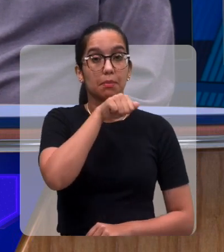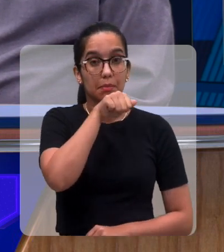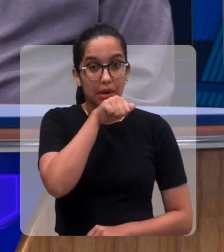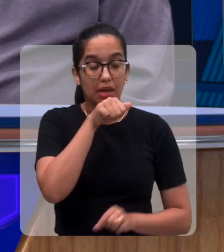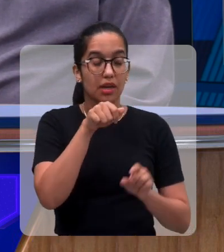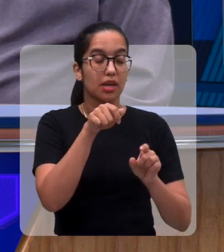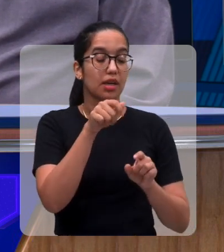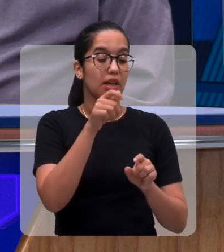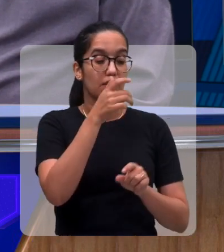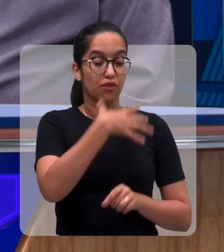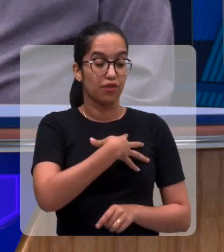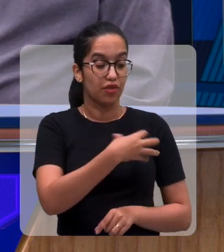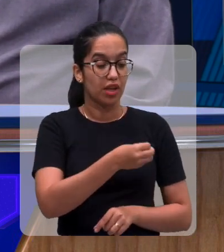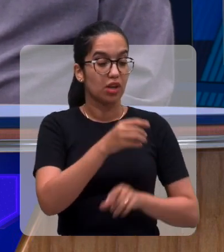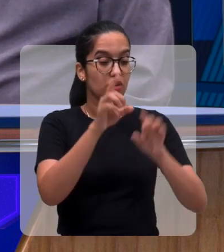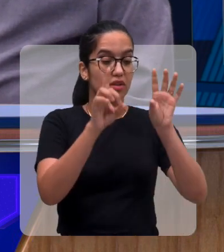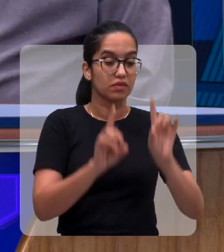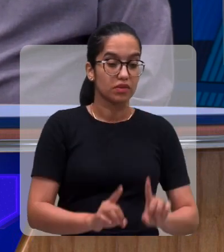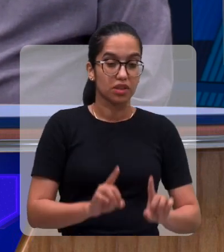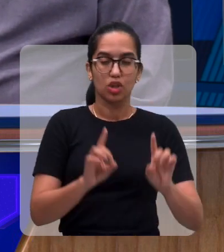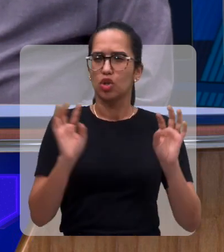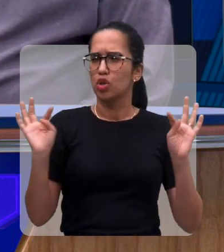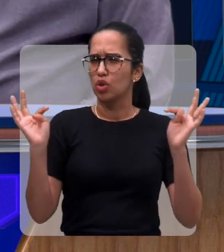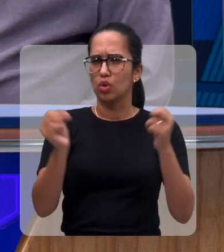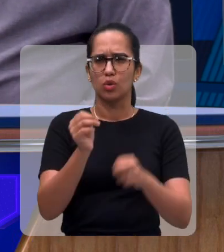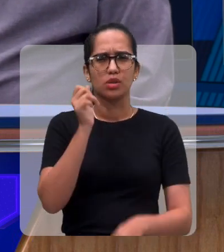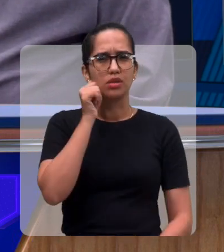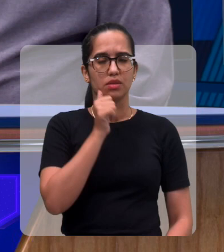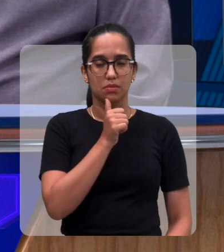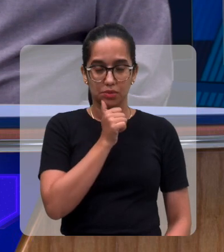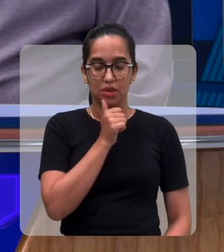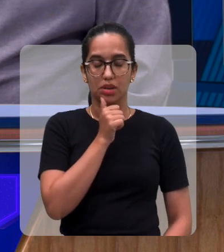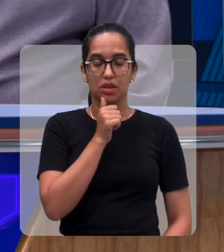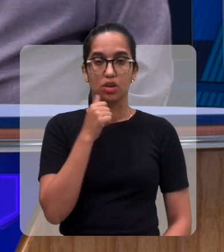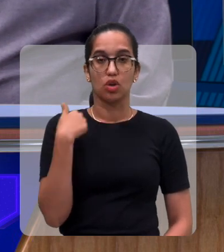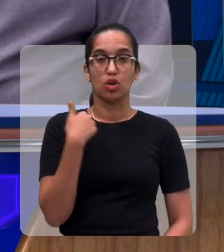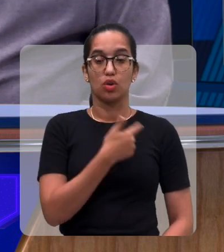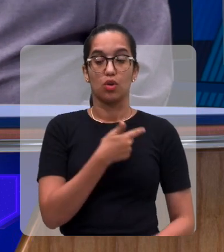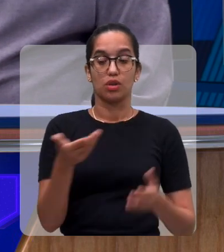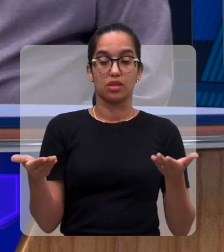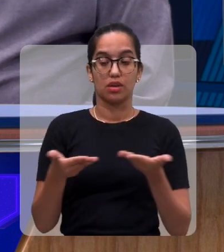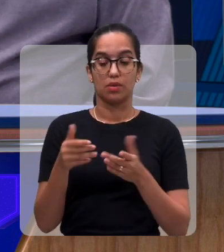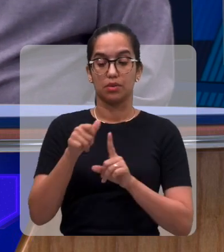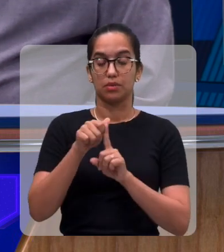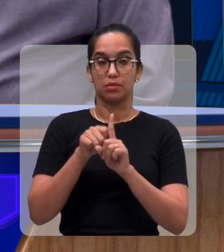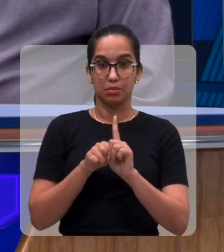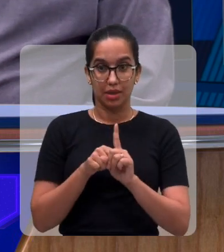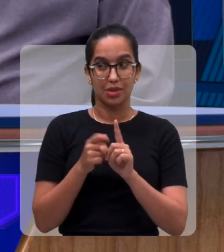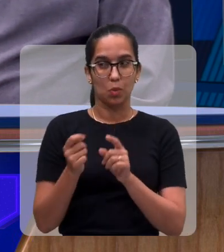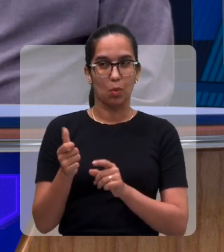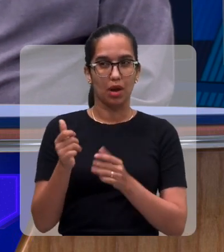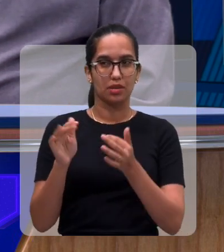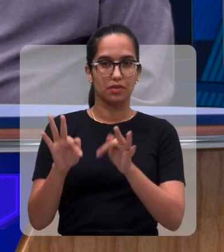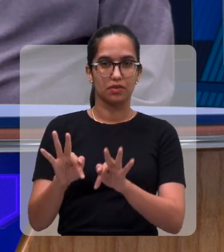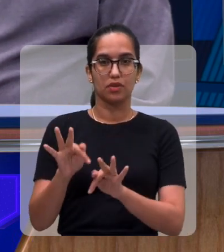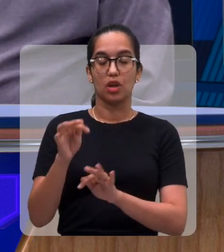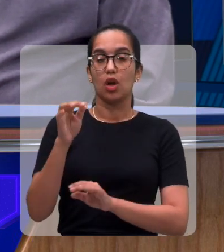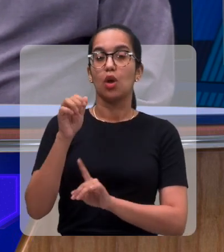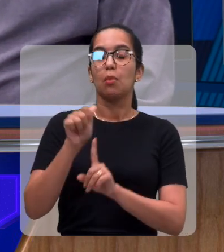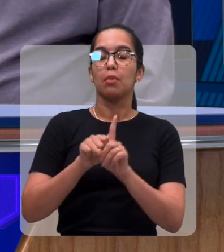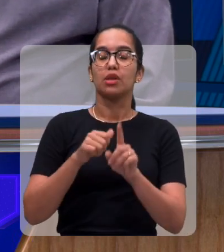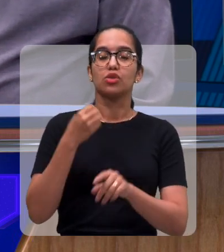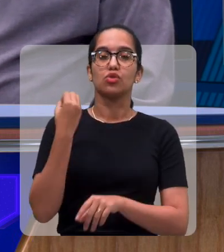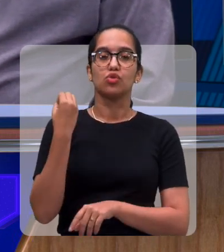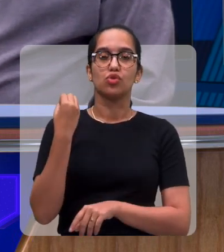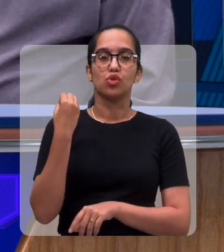pessoas com deficiência, as mulheres em geral, nós estamos um mês encerrando aí o outubro rosa.